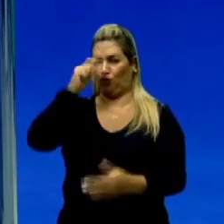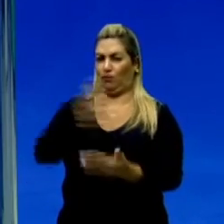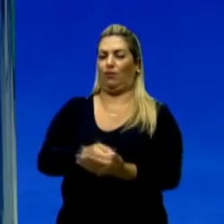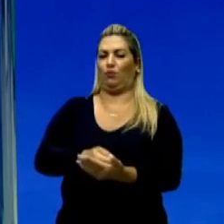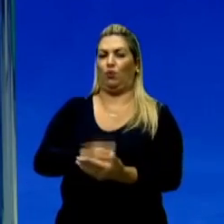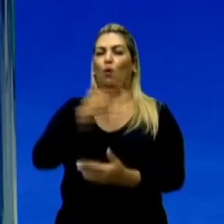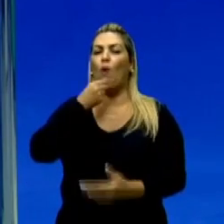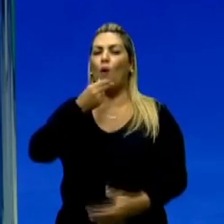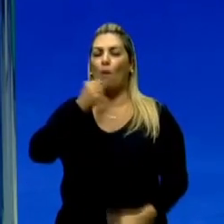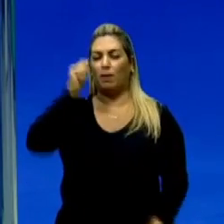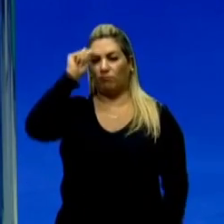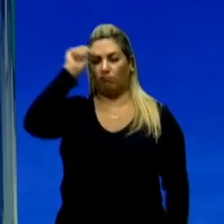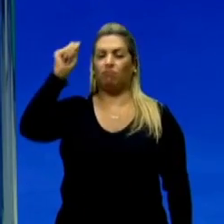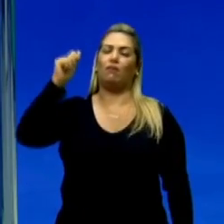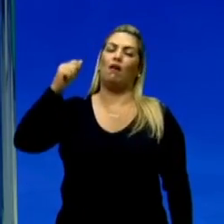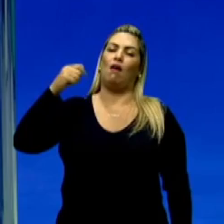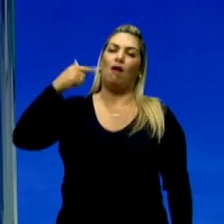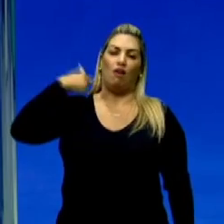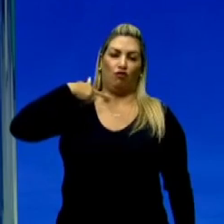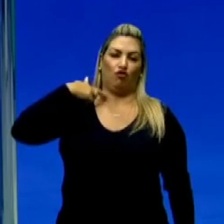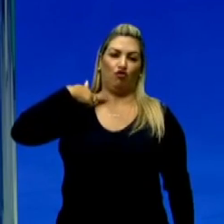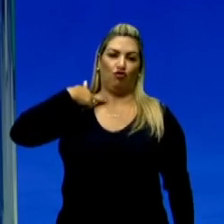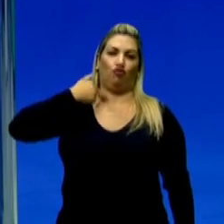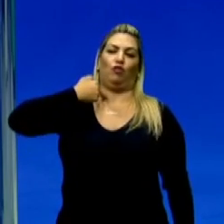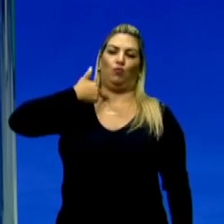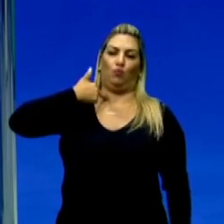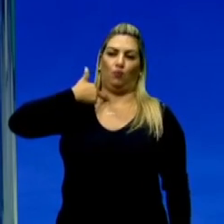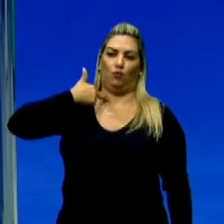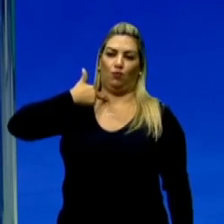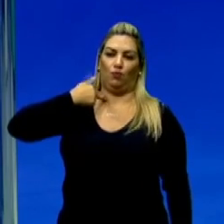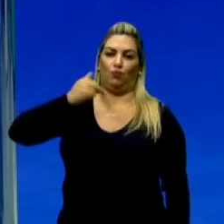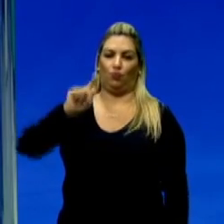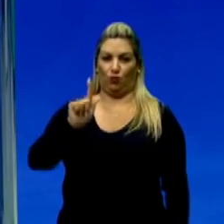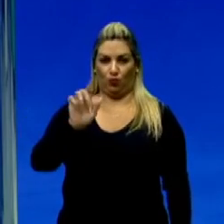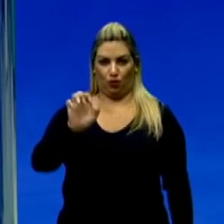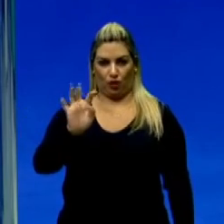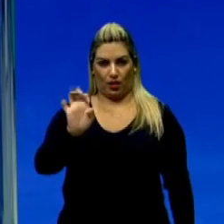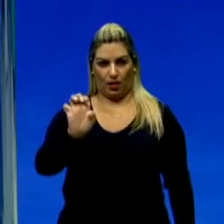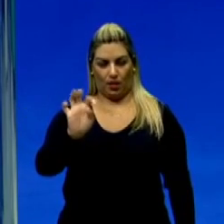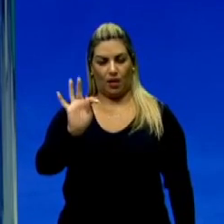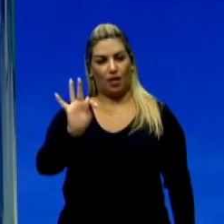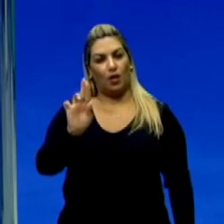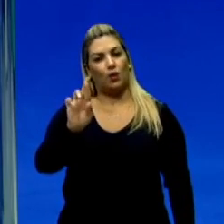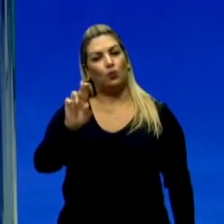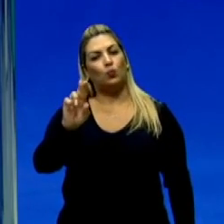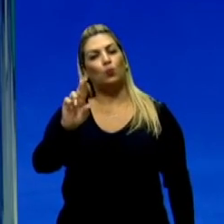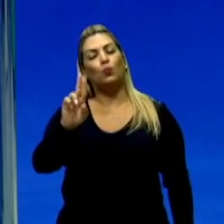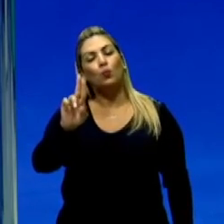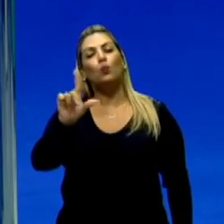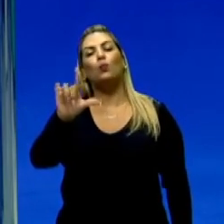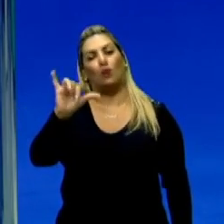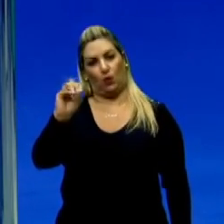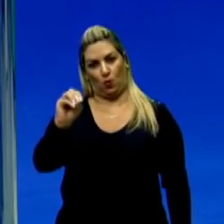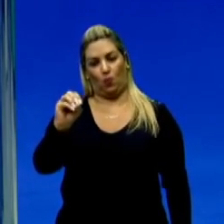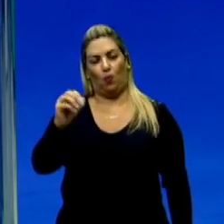e houveram transformações nesse período getulista. A expansão da indústria no Brasil,